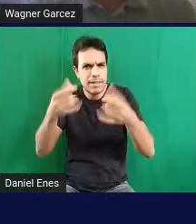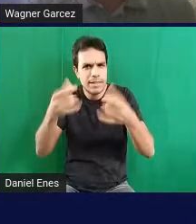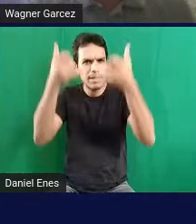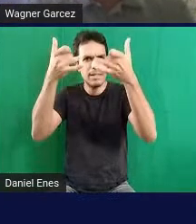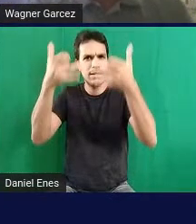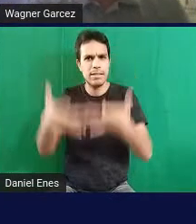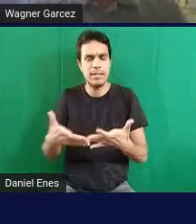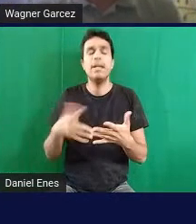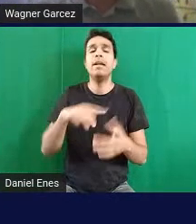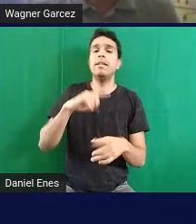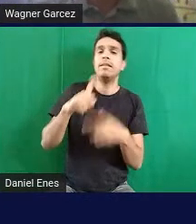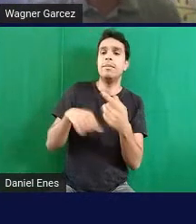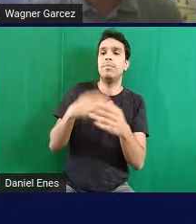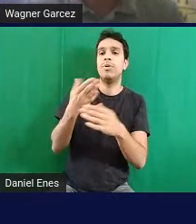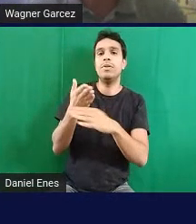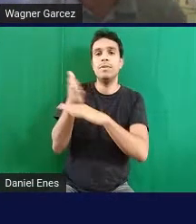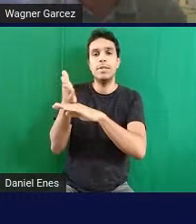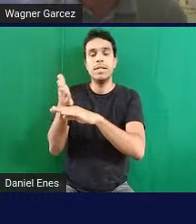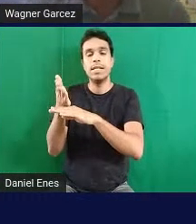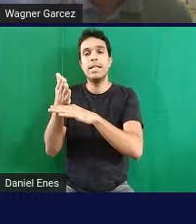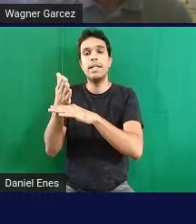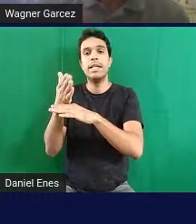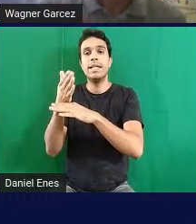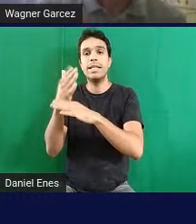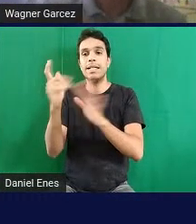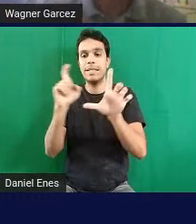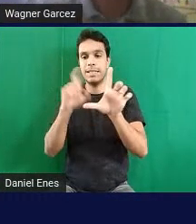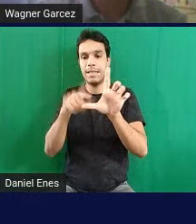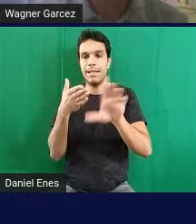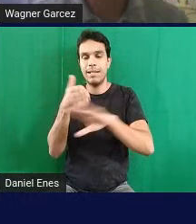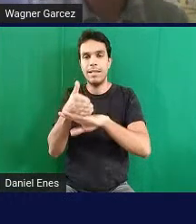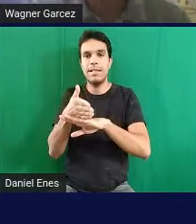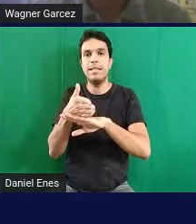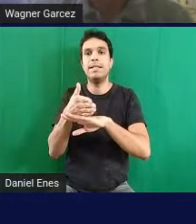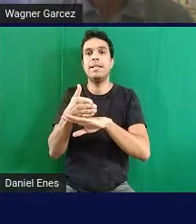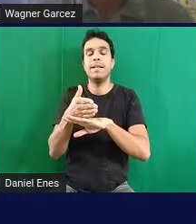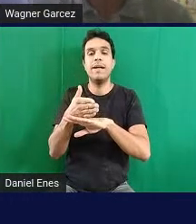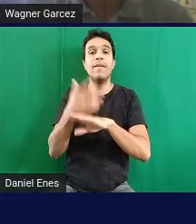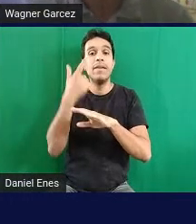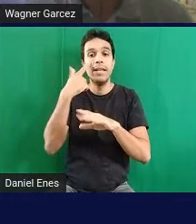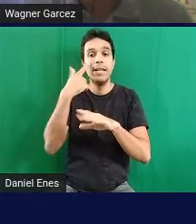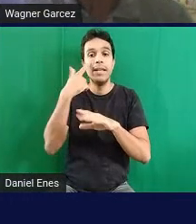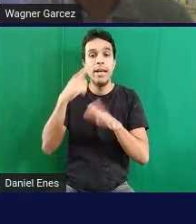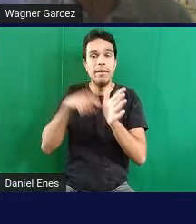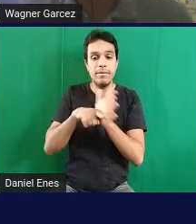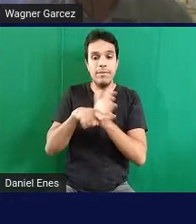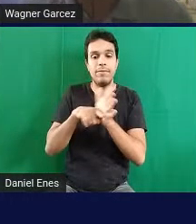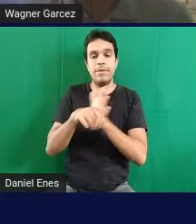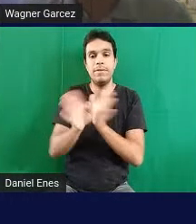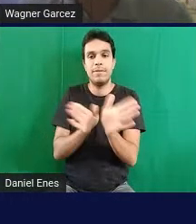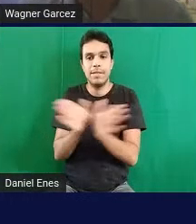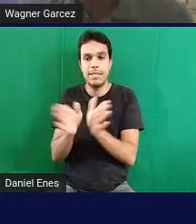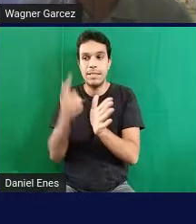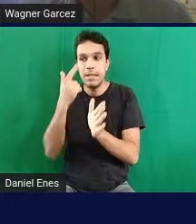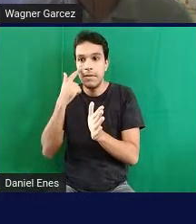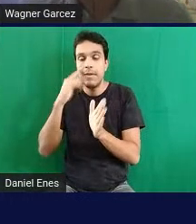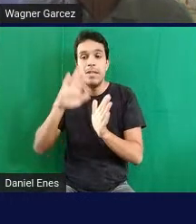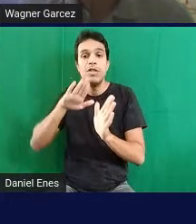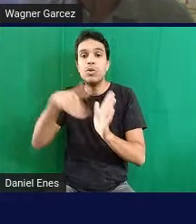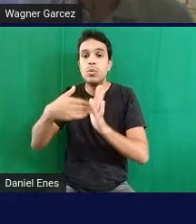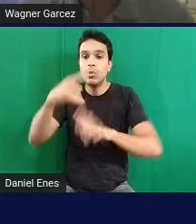documento para dizer se está acessível. Passa para o próximo slide, por favor, que é o meu último slide.